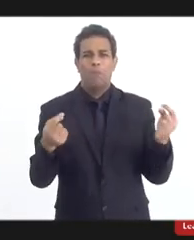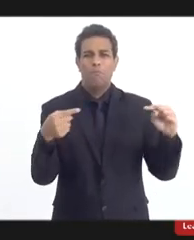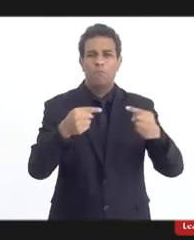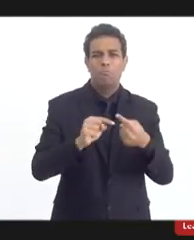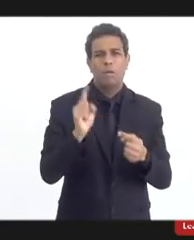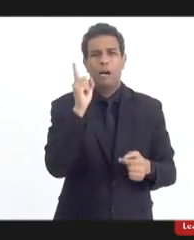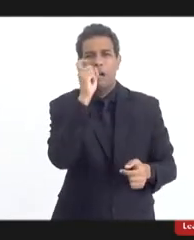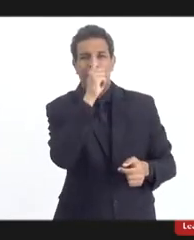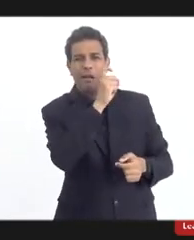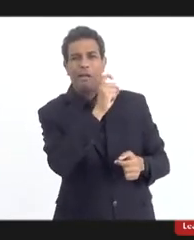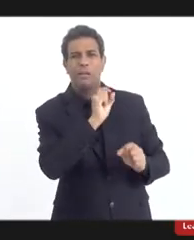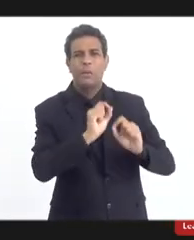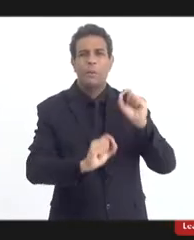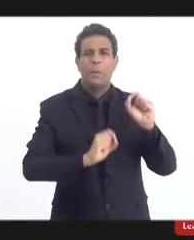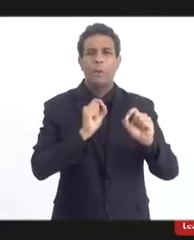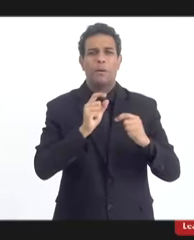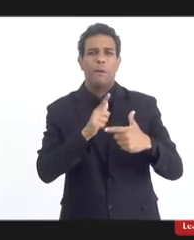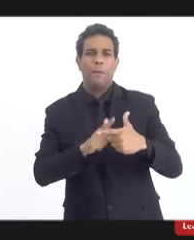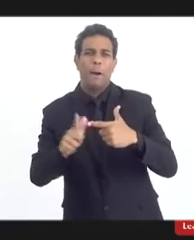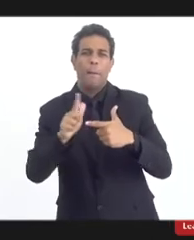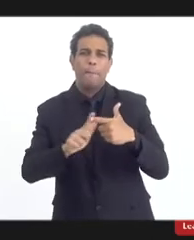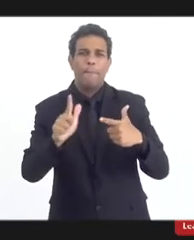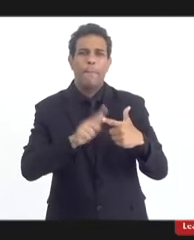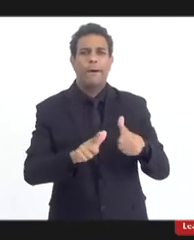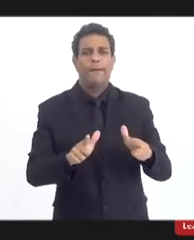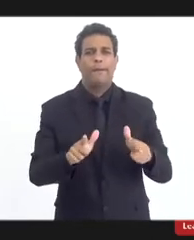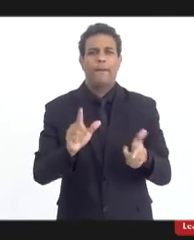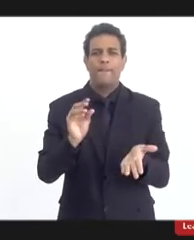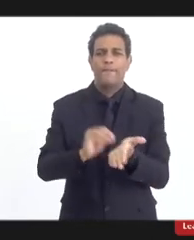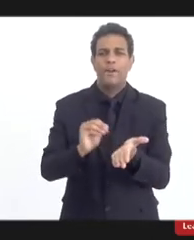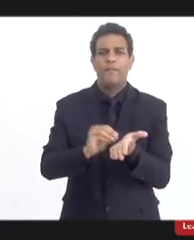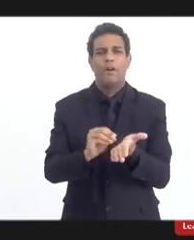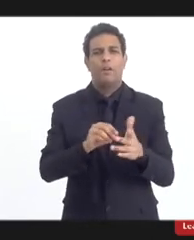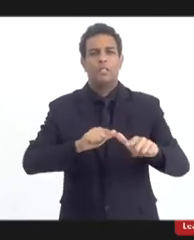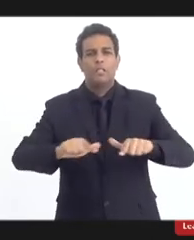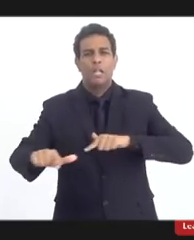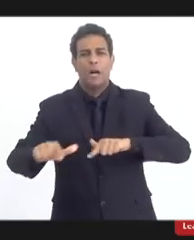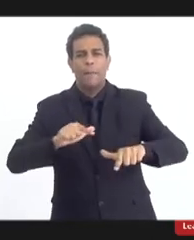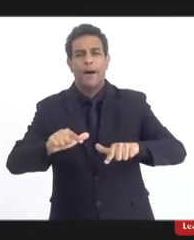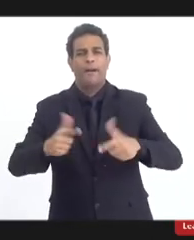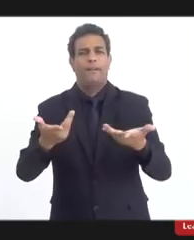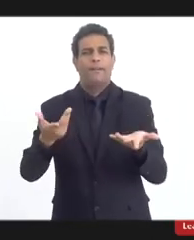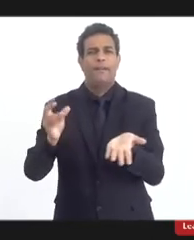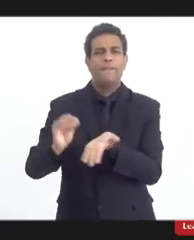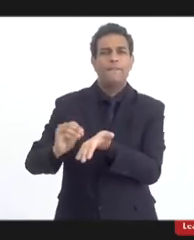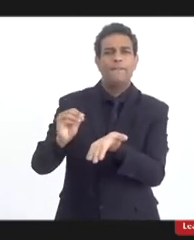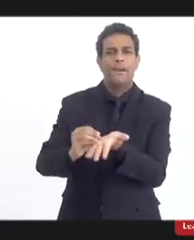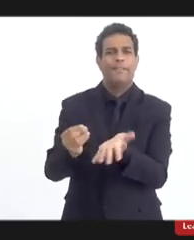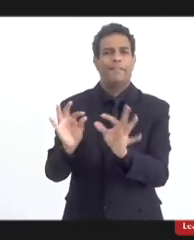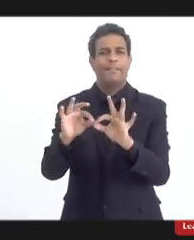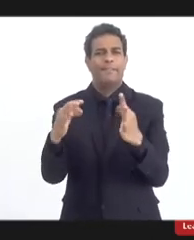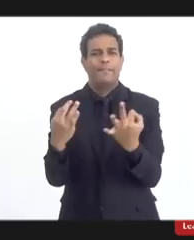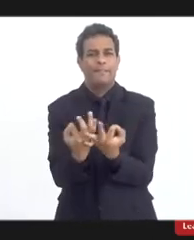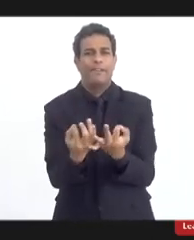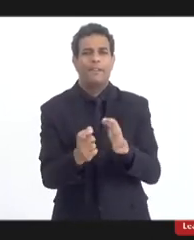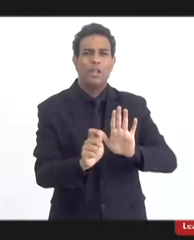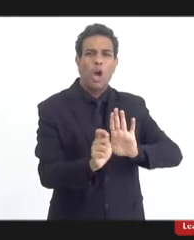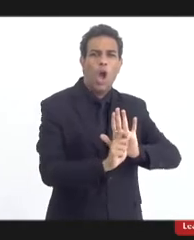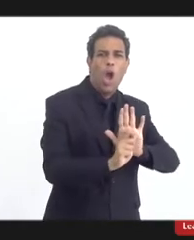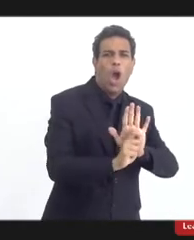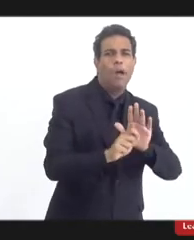e todos os problemas que você tem, o desemprego, a desestruturação familiar, a drogadição,